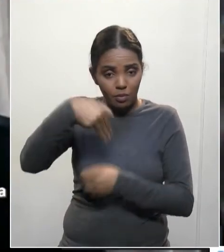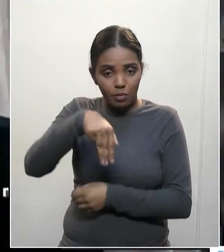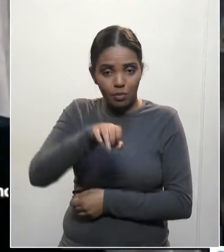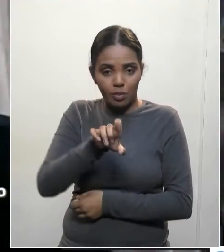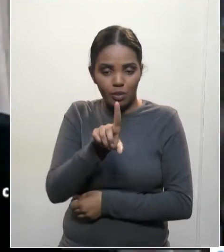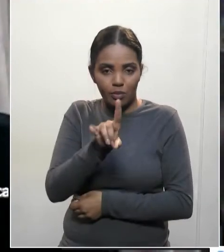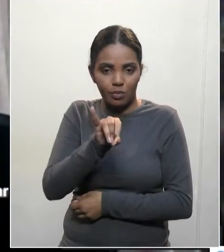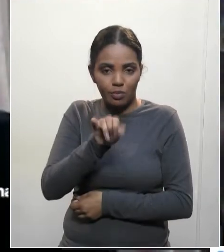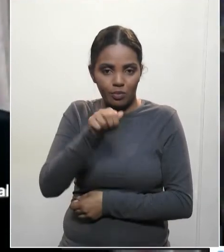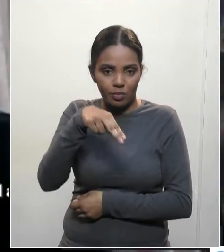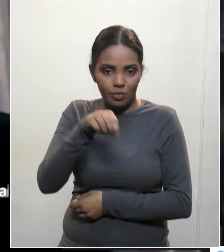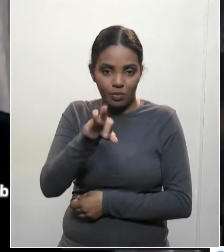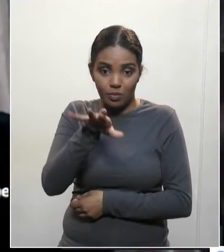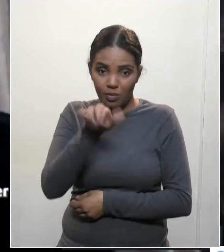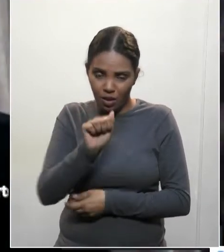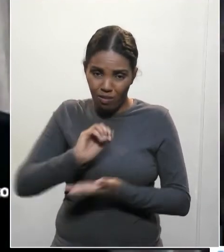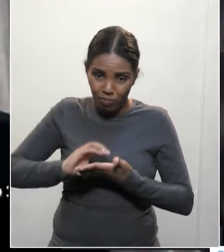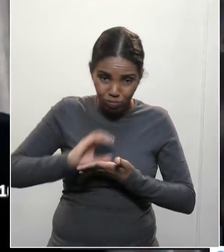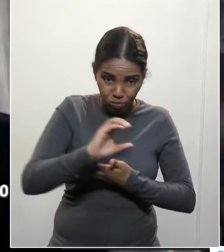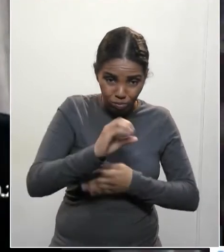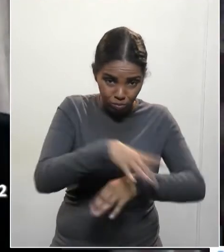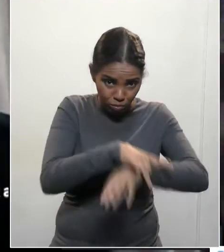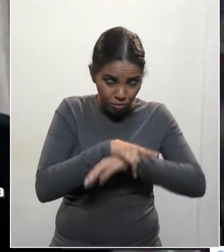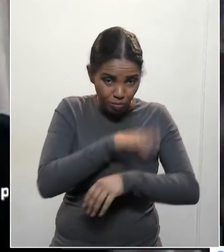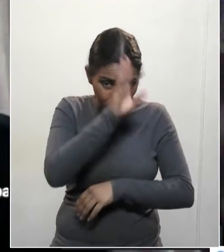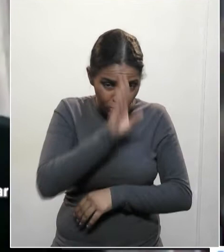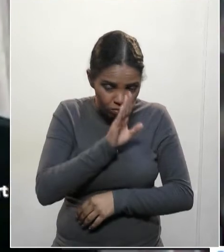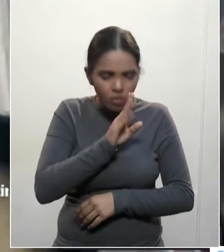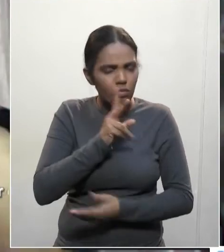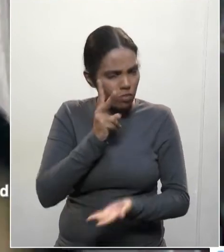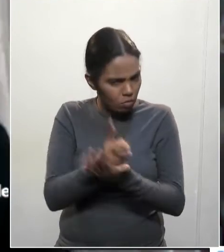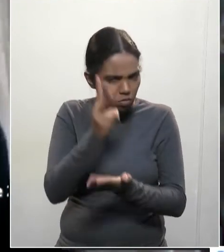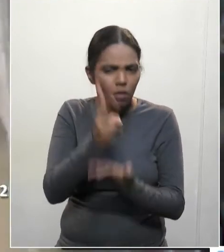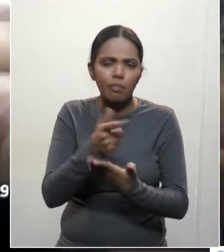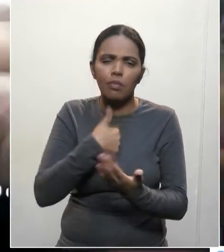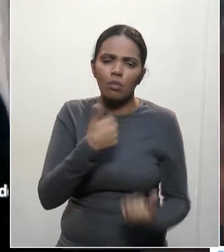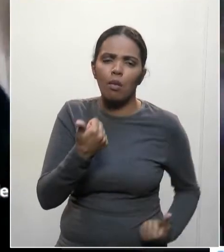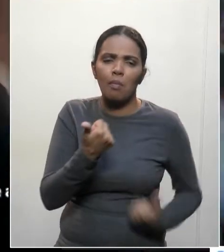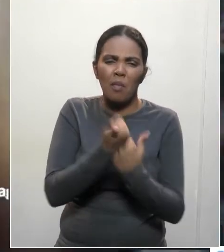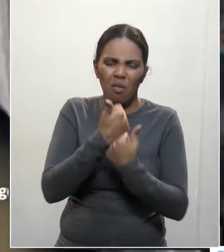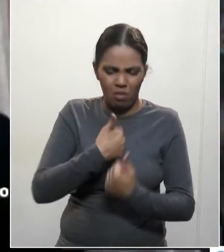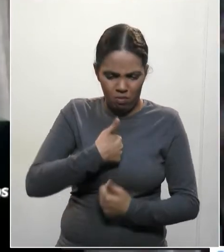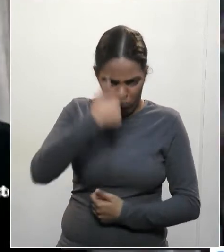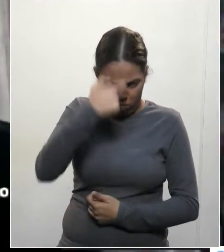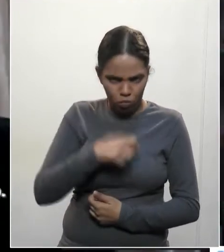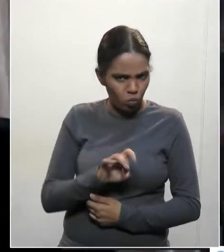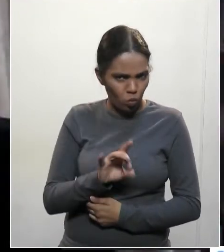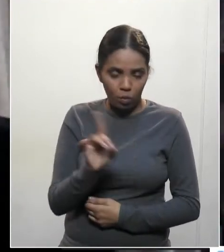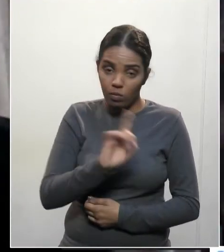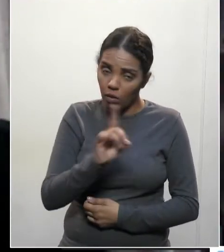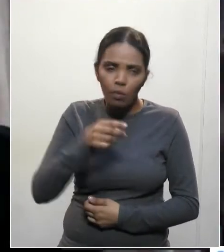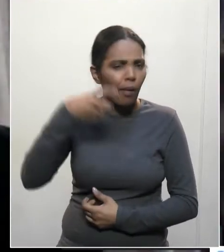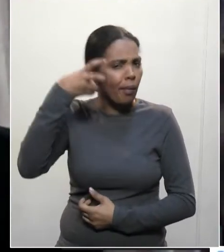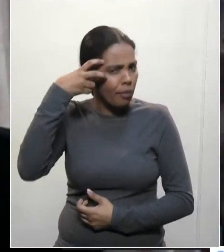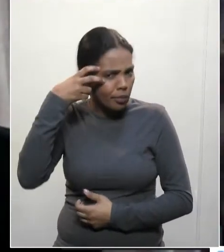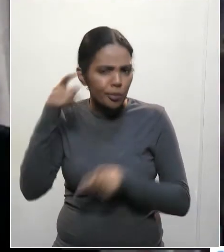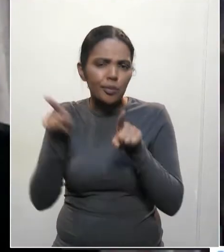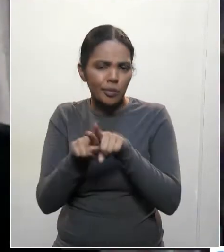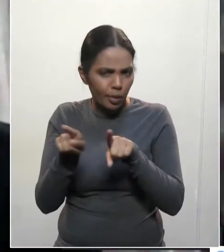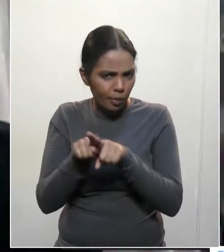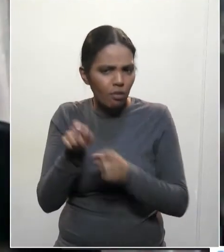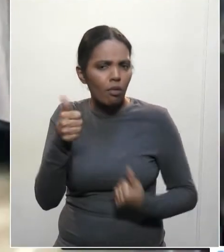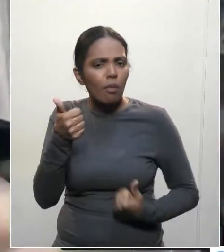Investir na segurança pública, com certeza vai ter todo o meu apoio, não só o meu apoio, como do deputado Arilson aqui e de outros